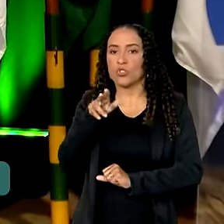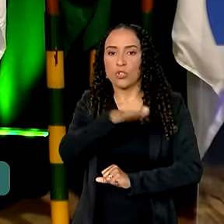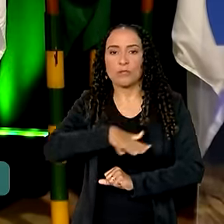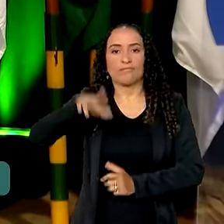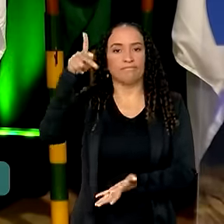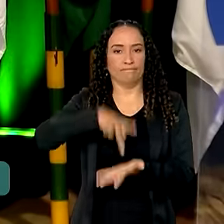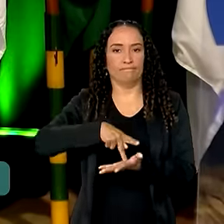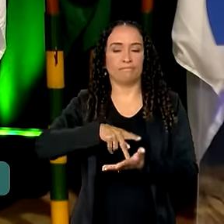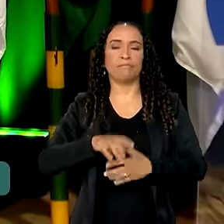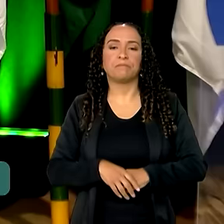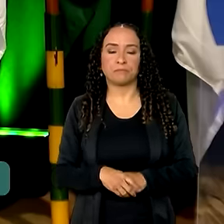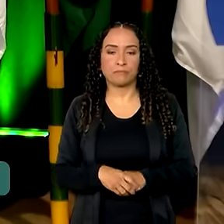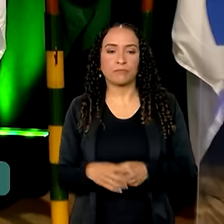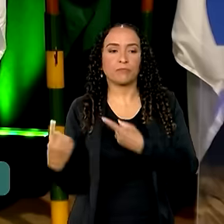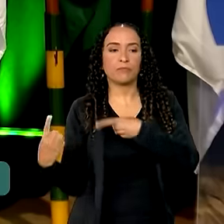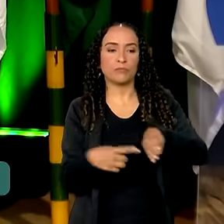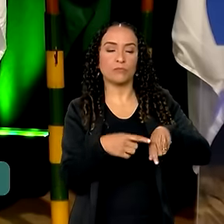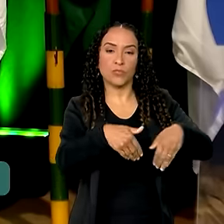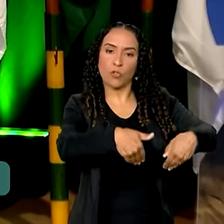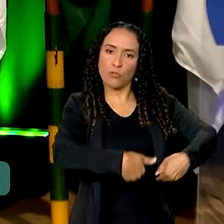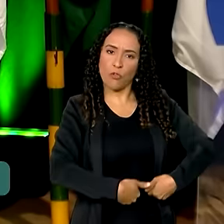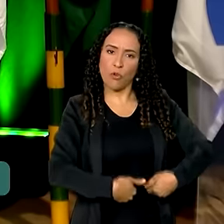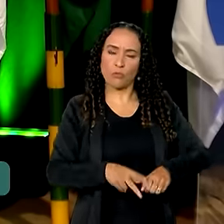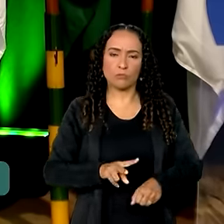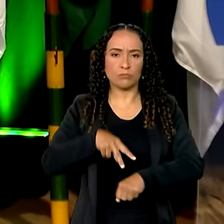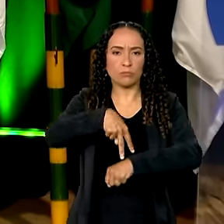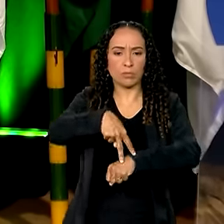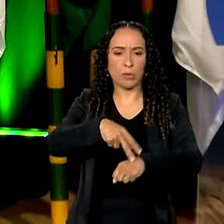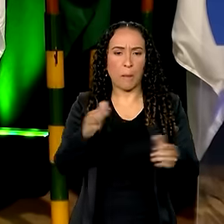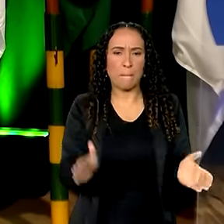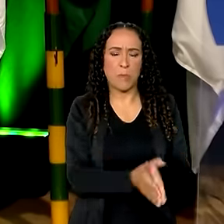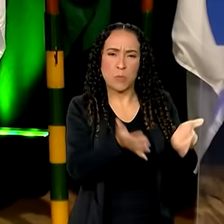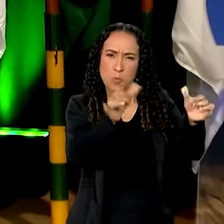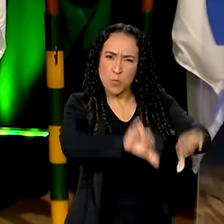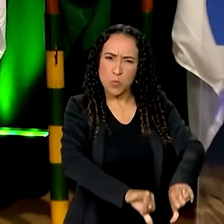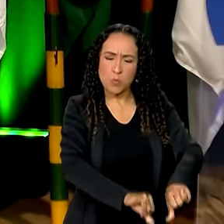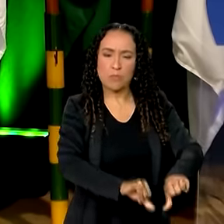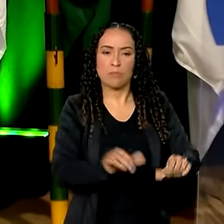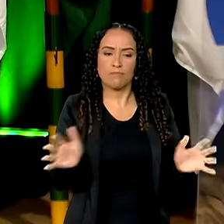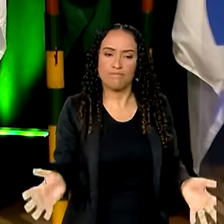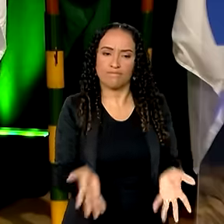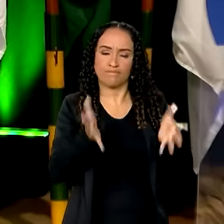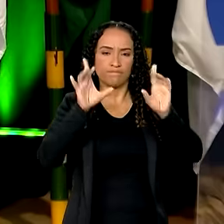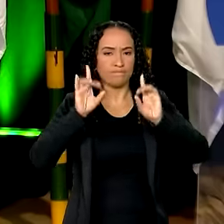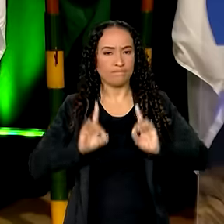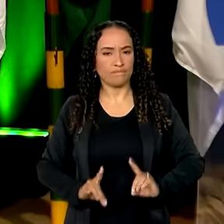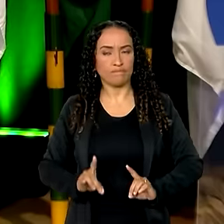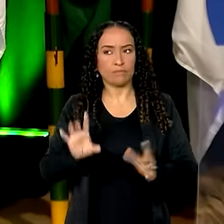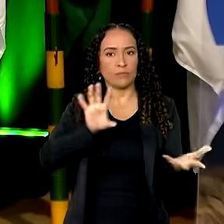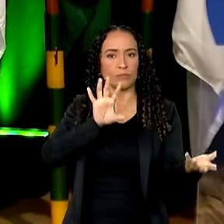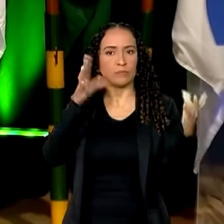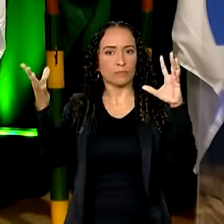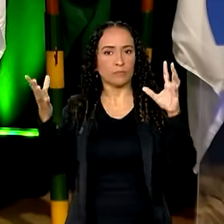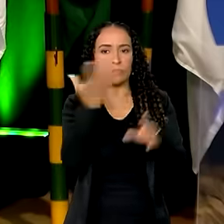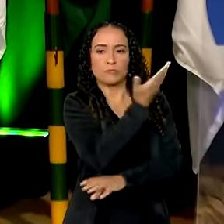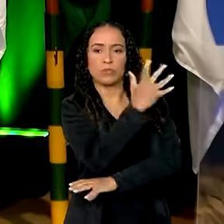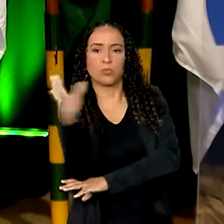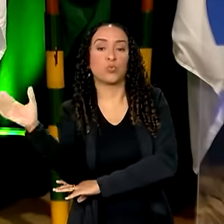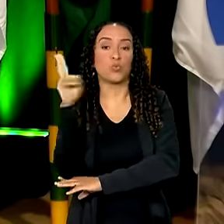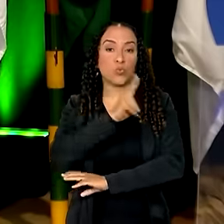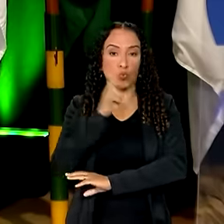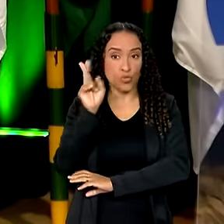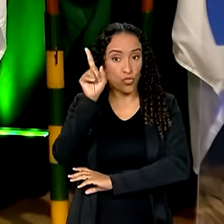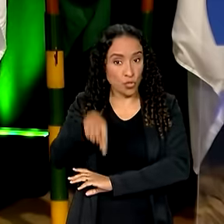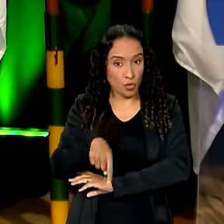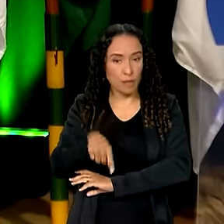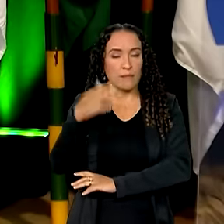realidade. Combater a fome, enfrentar a extrema pobreza, promover dignidade climática e ambiental são urgências.